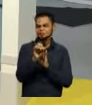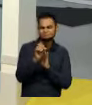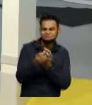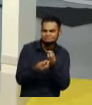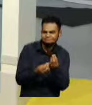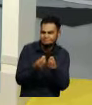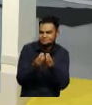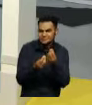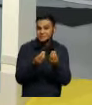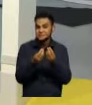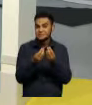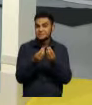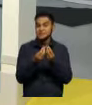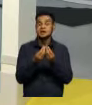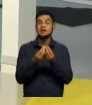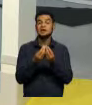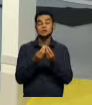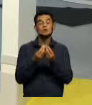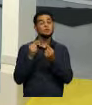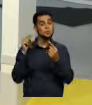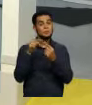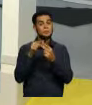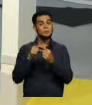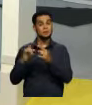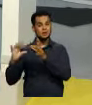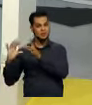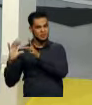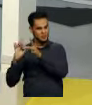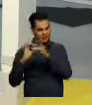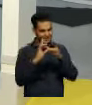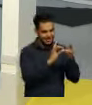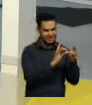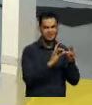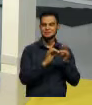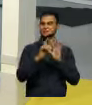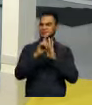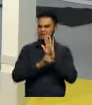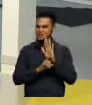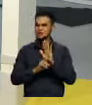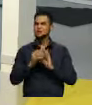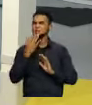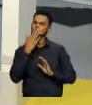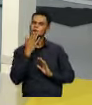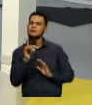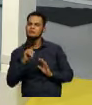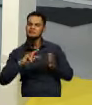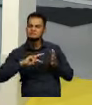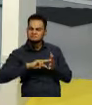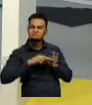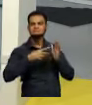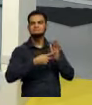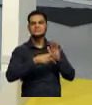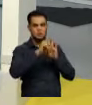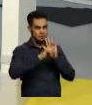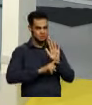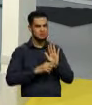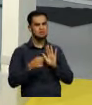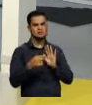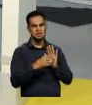coerência de um texto. São as ideias lógicas, o sentido que aquele texto vai trazer